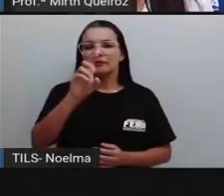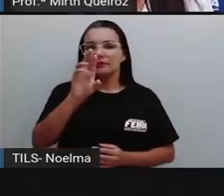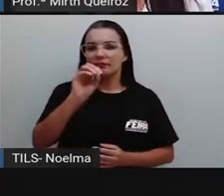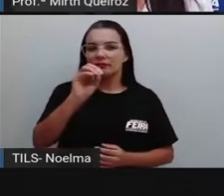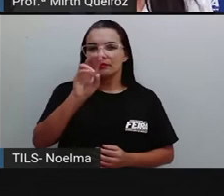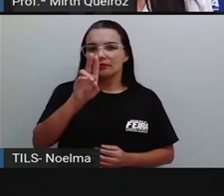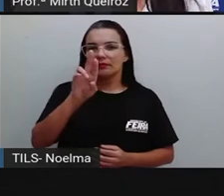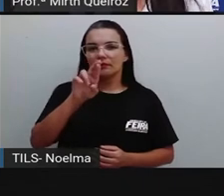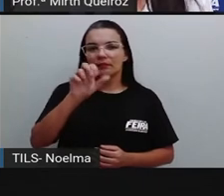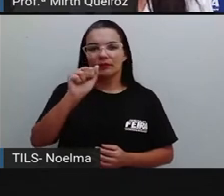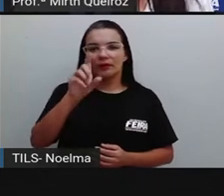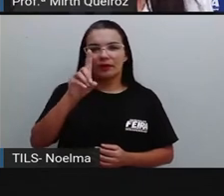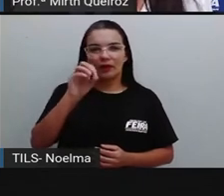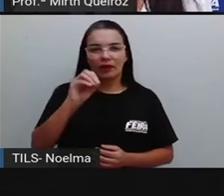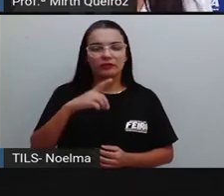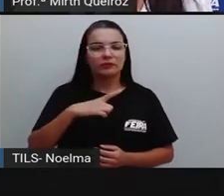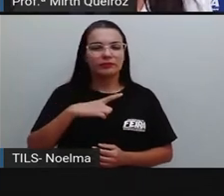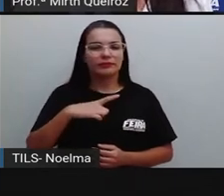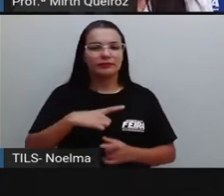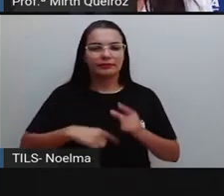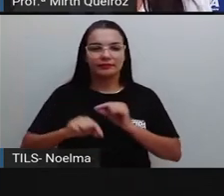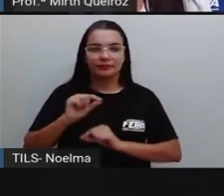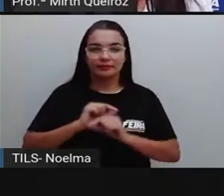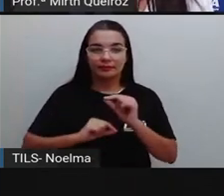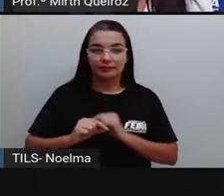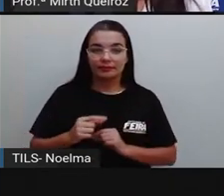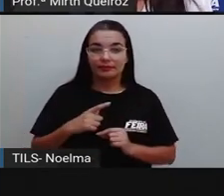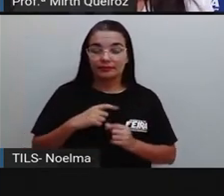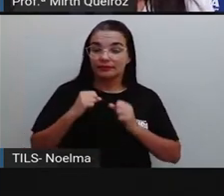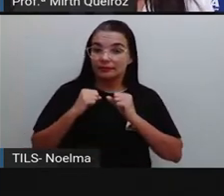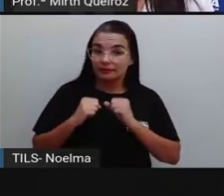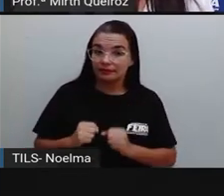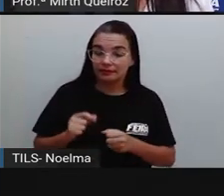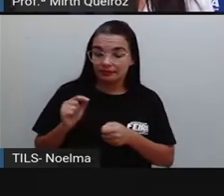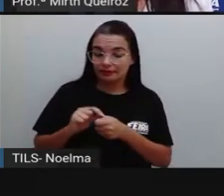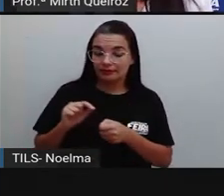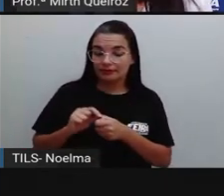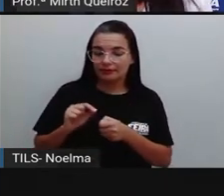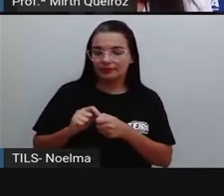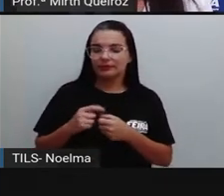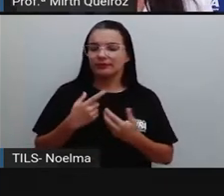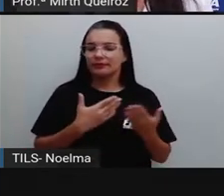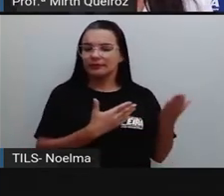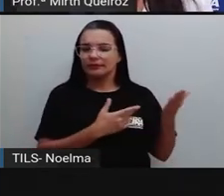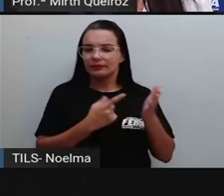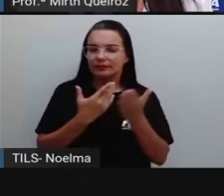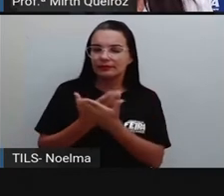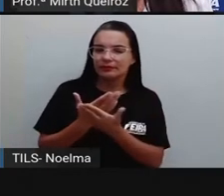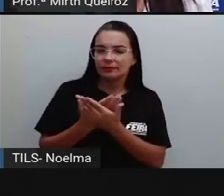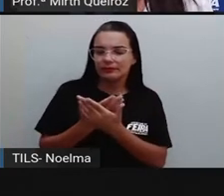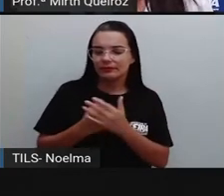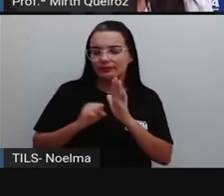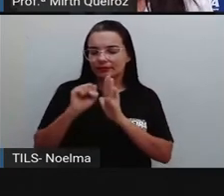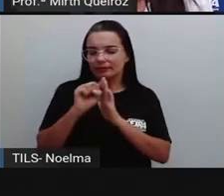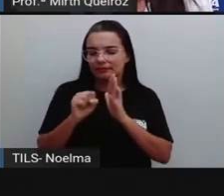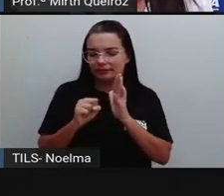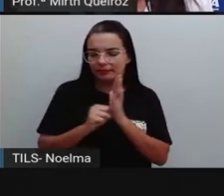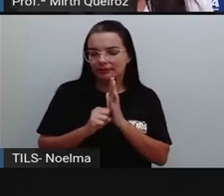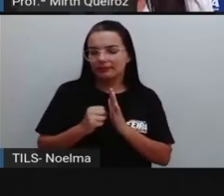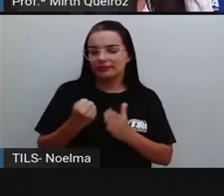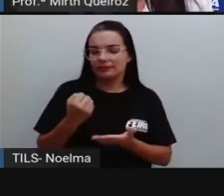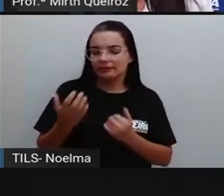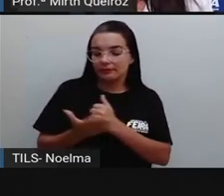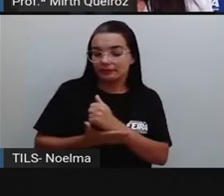Onde o material, no material dourado, também dá para a gente fazer esse estudo, né? Do sistema de numeração decimal.